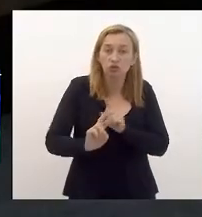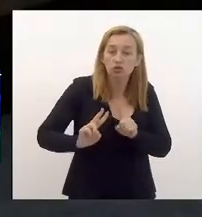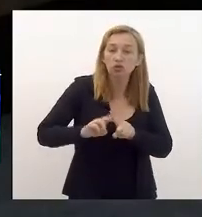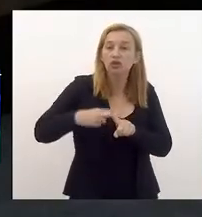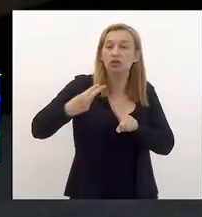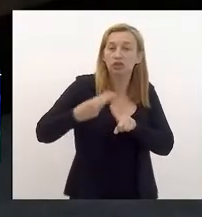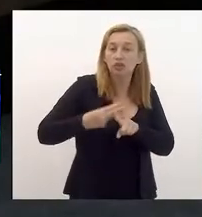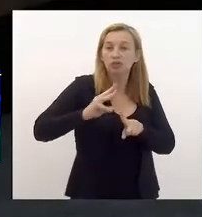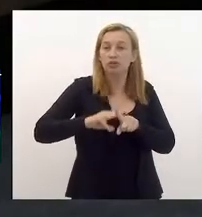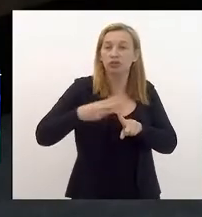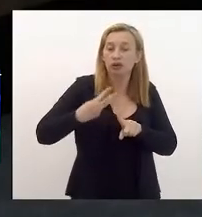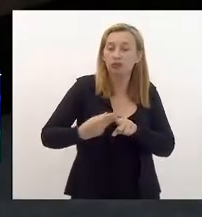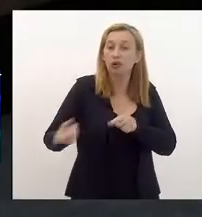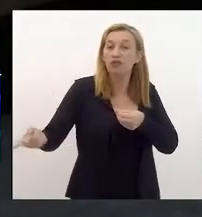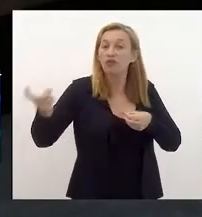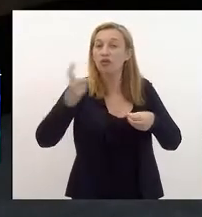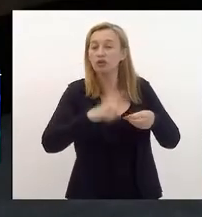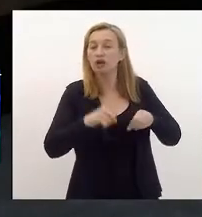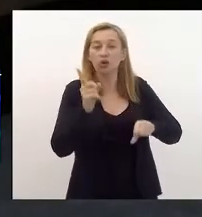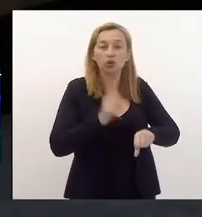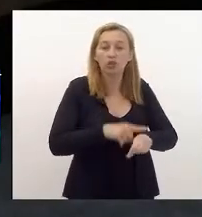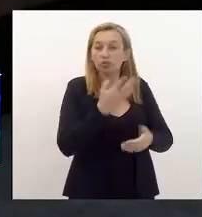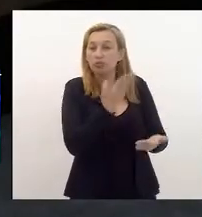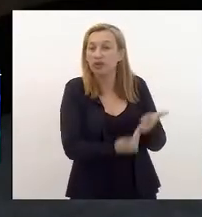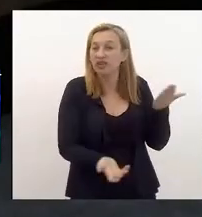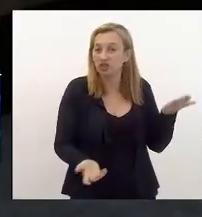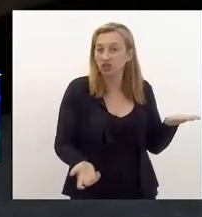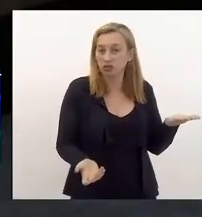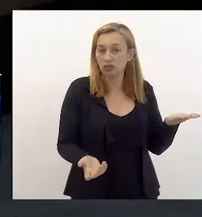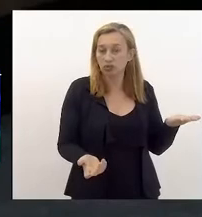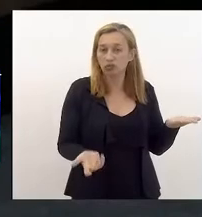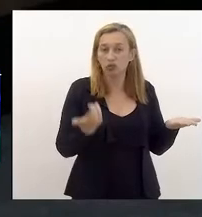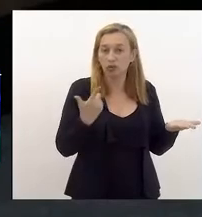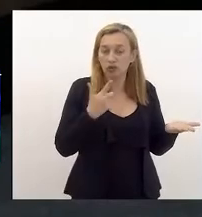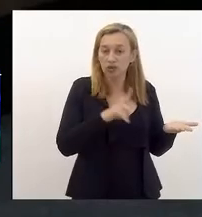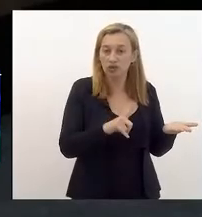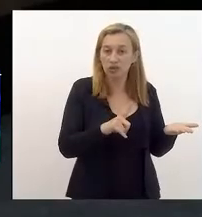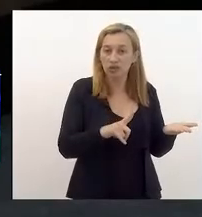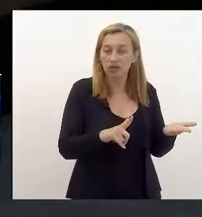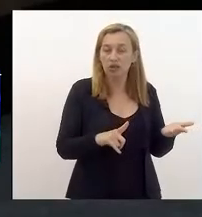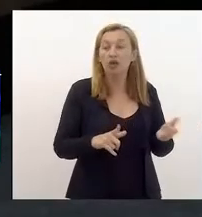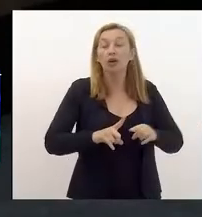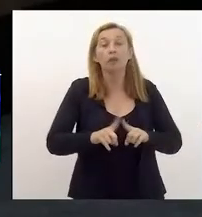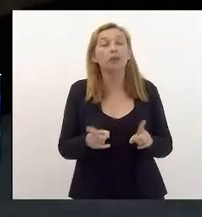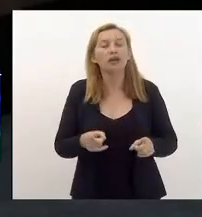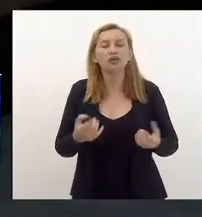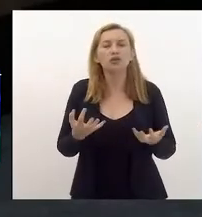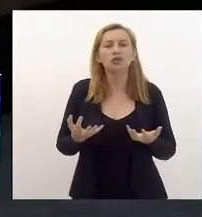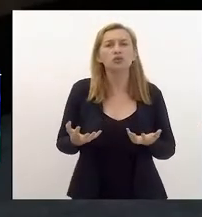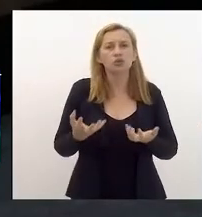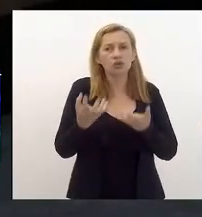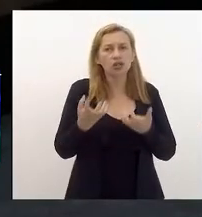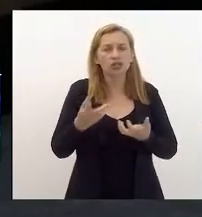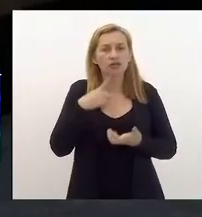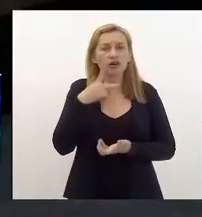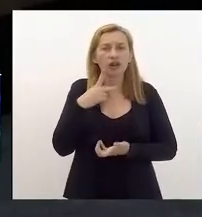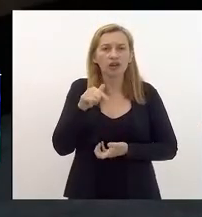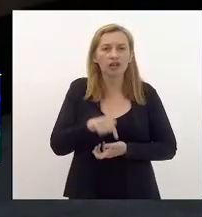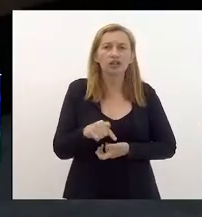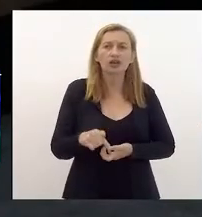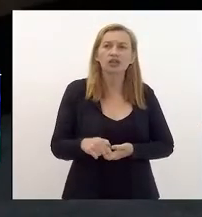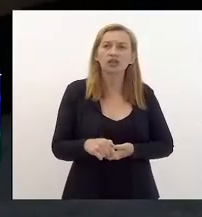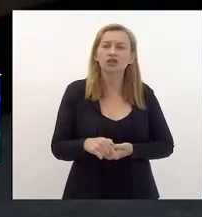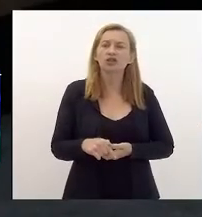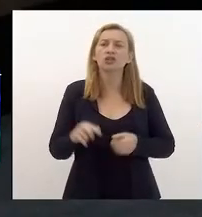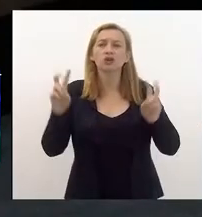quadro, para retomar o tempo perdido e consolidar a UESO como universidade. Mas o que eu queria enfatizar sobre